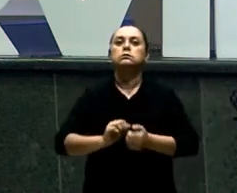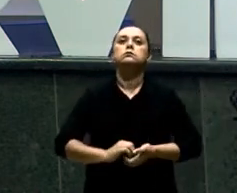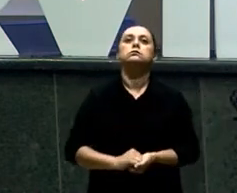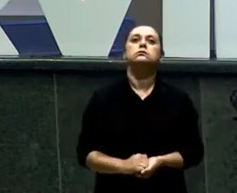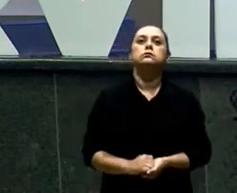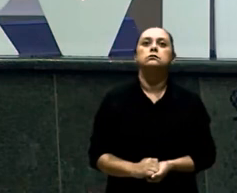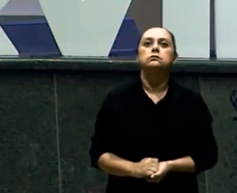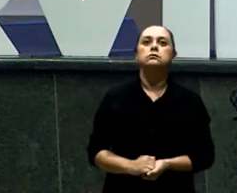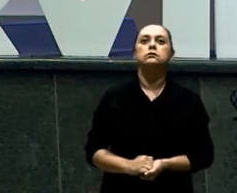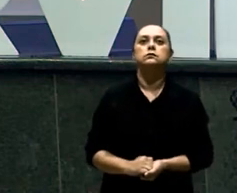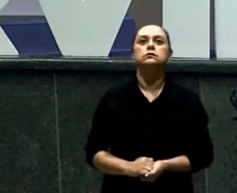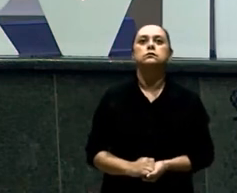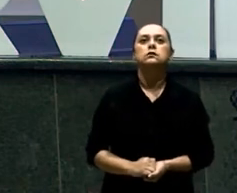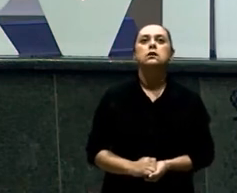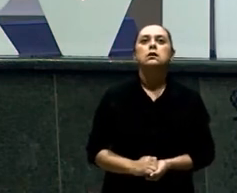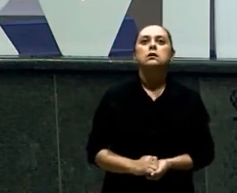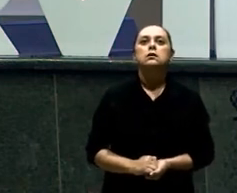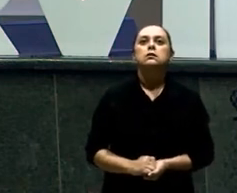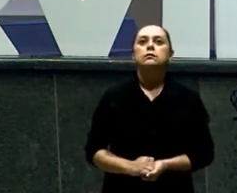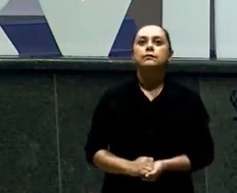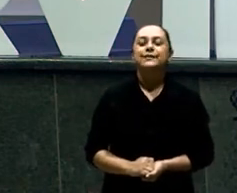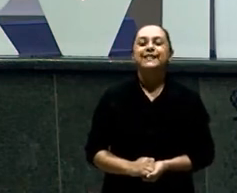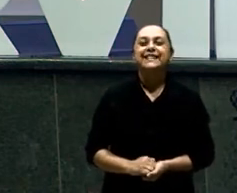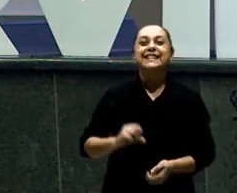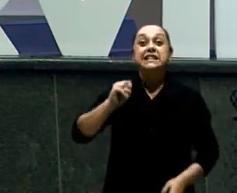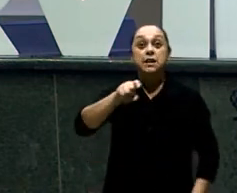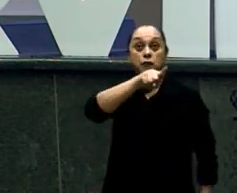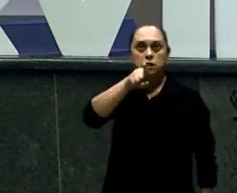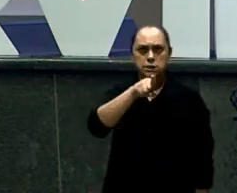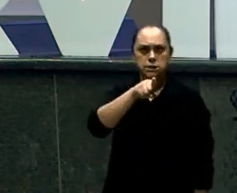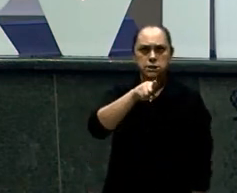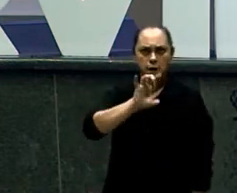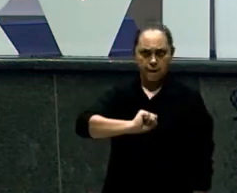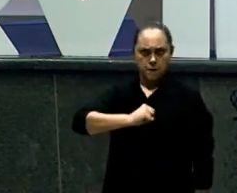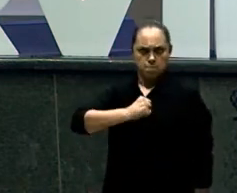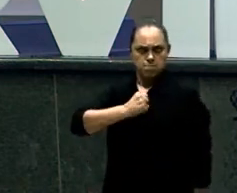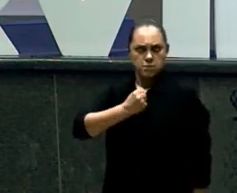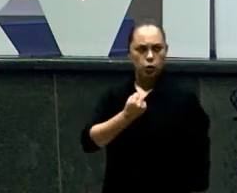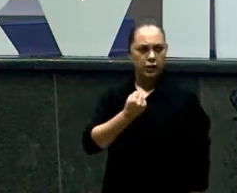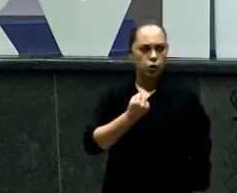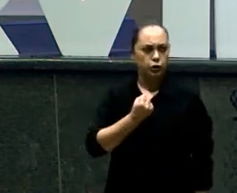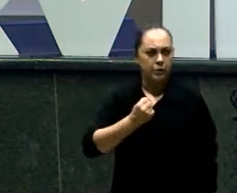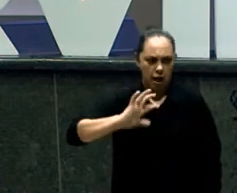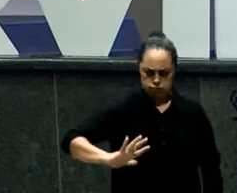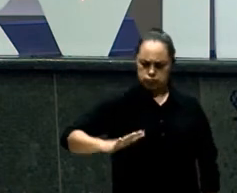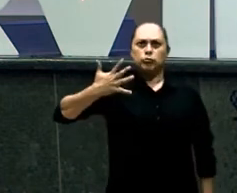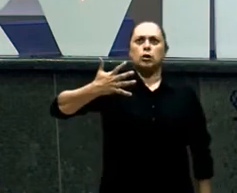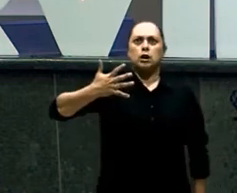Se for corajoso Fala Se não for Só dá um sorrisinho Mas diga ai Para essa pessoa Diga assim Se o inimigo Se levantar contra você